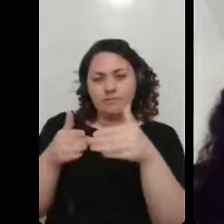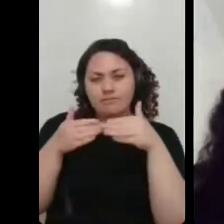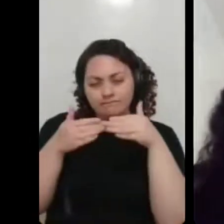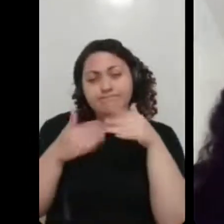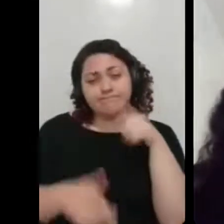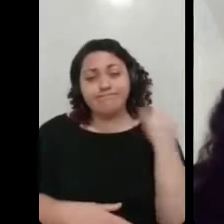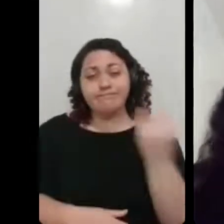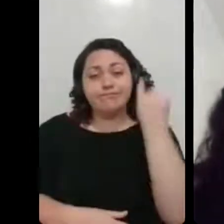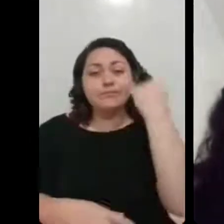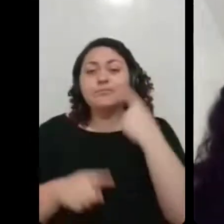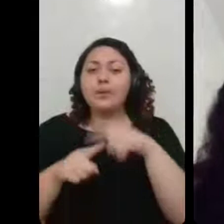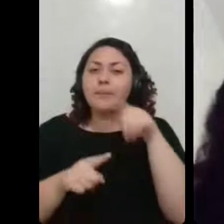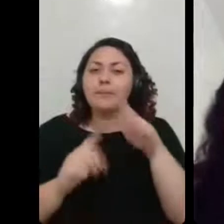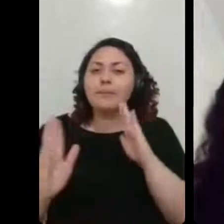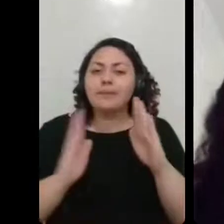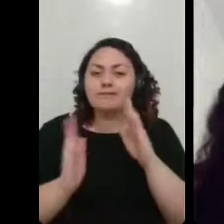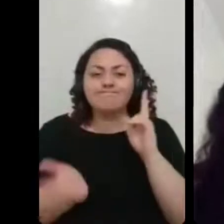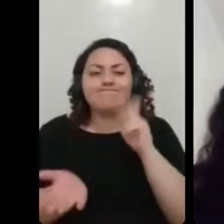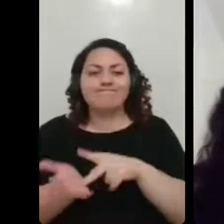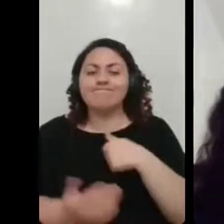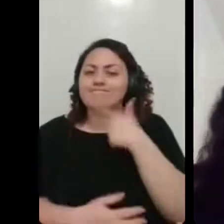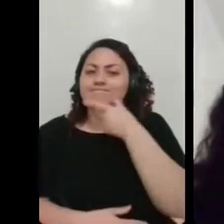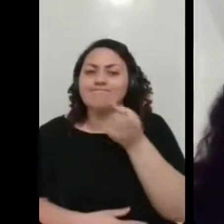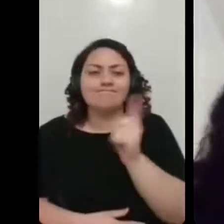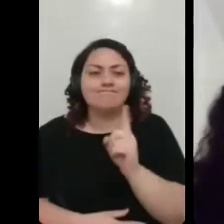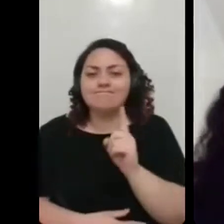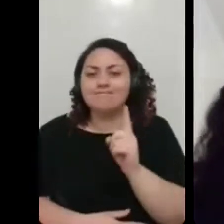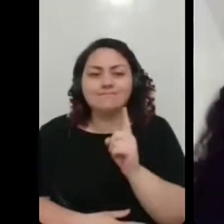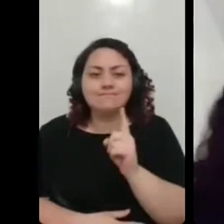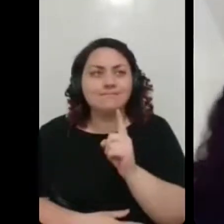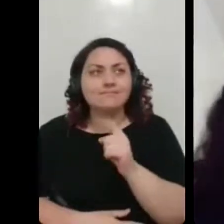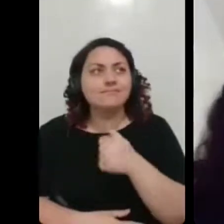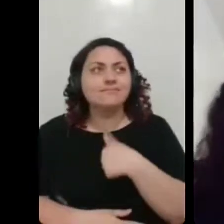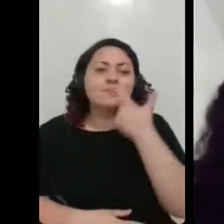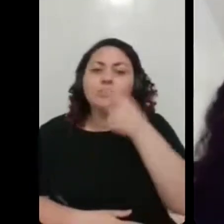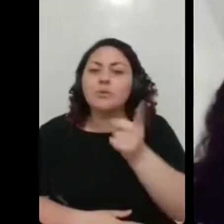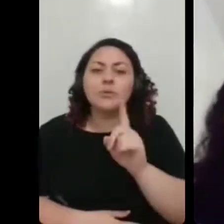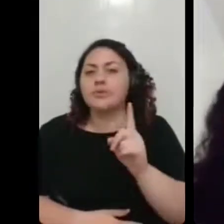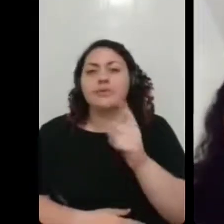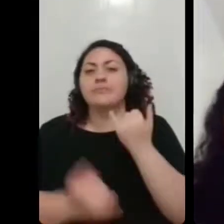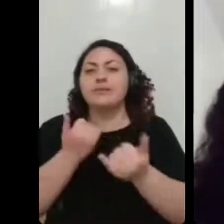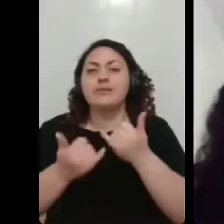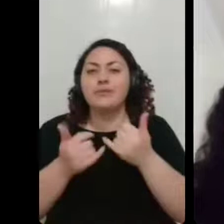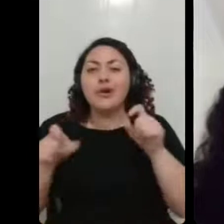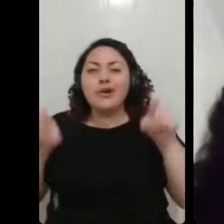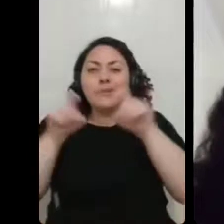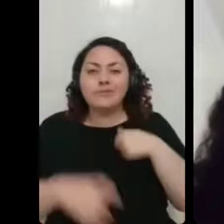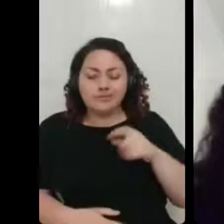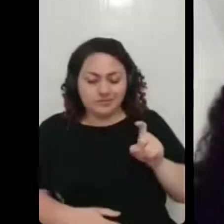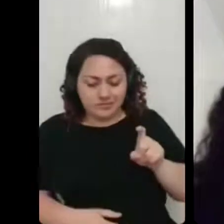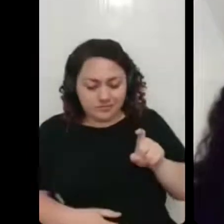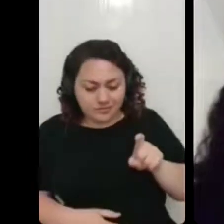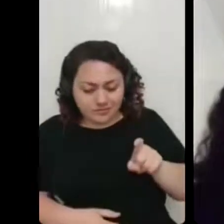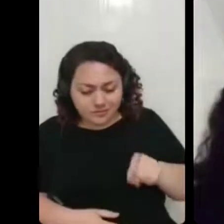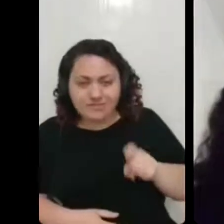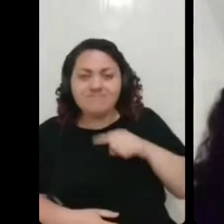importante, assim, porque era um período que eu realmente não conseguia, não conseguiria, eu não conseguia apertar no botão do notebook pra ligar. Eu até tentei